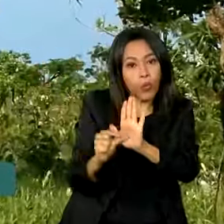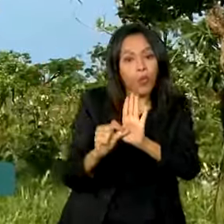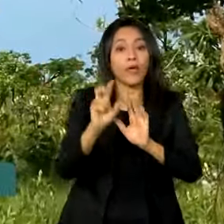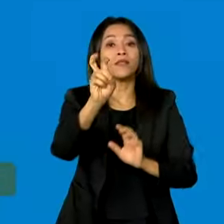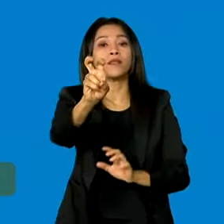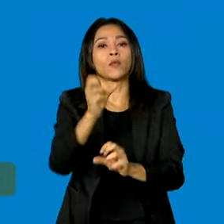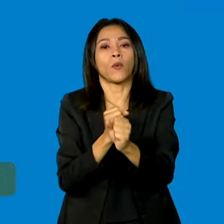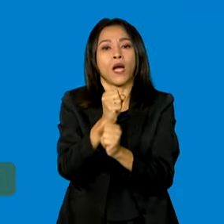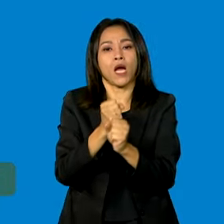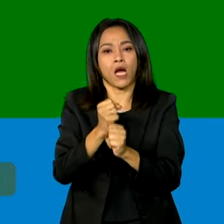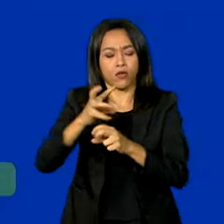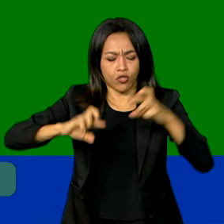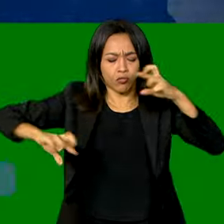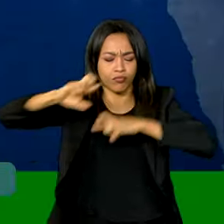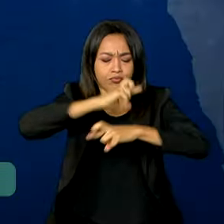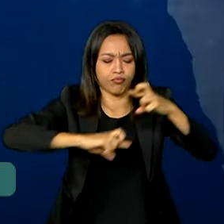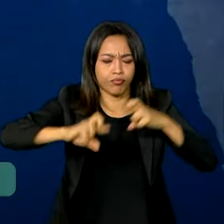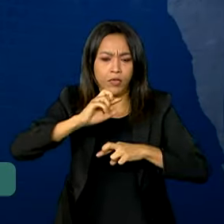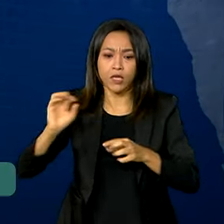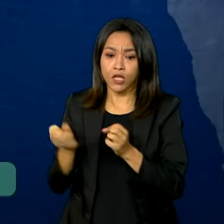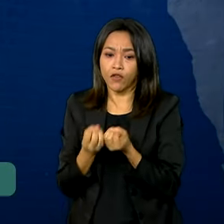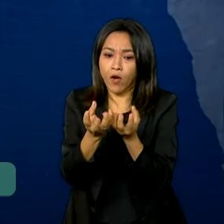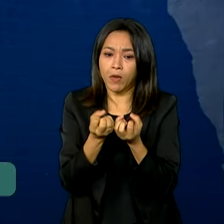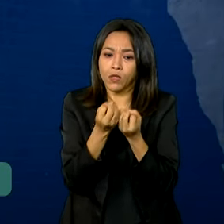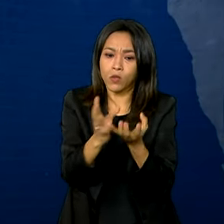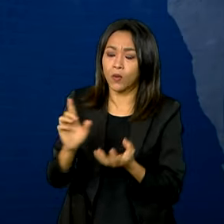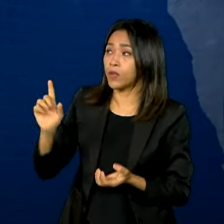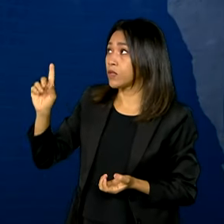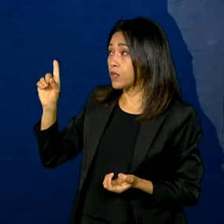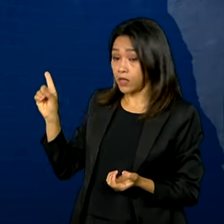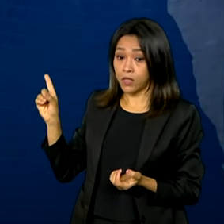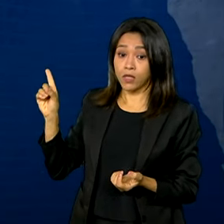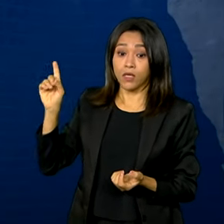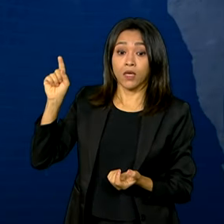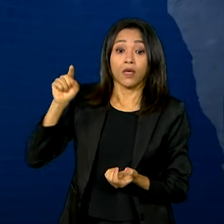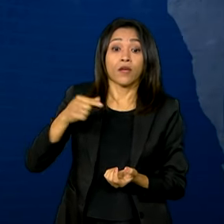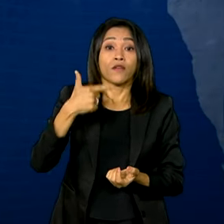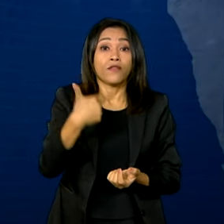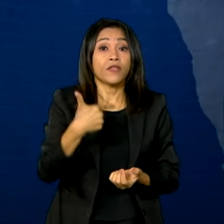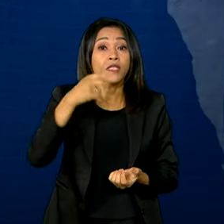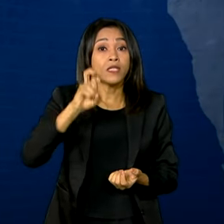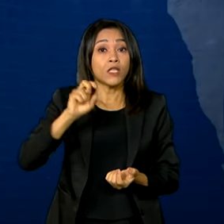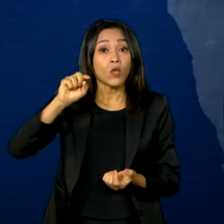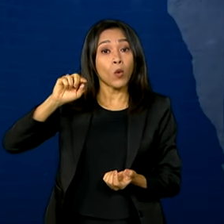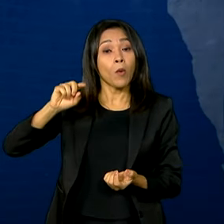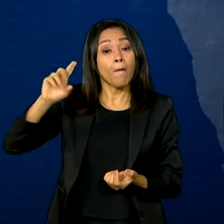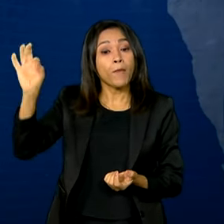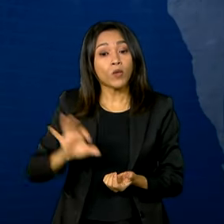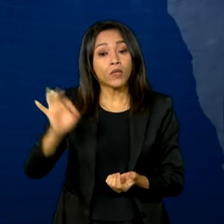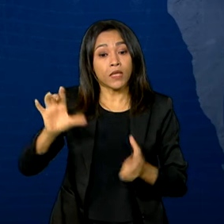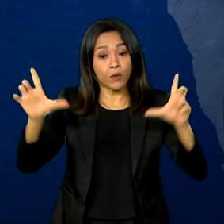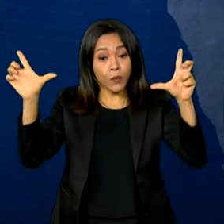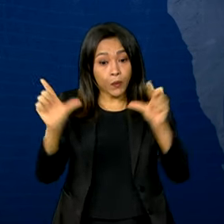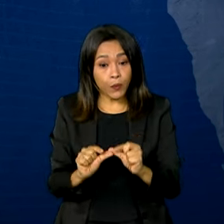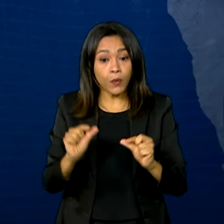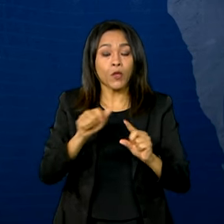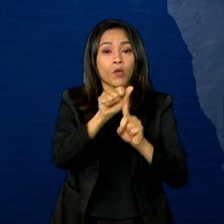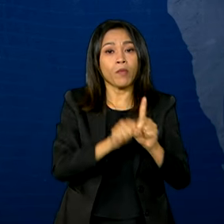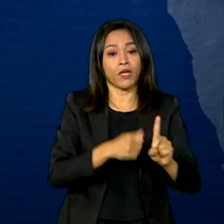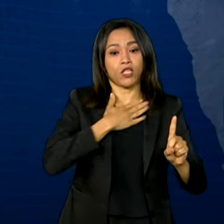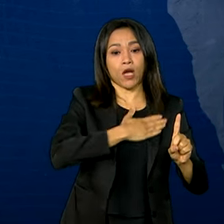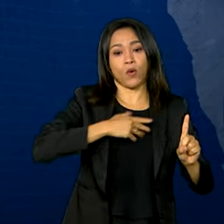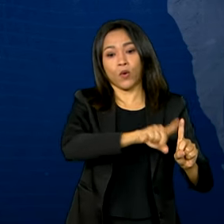monitoramento. Segundo dados do INPE, o bioma registrou mais de 25% de queda entre agosto de 2023